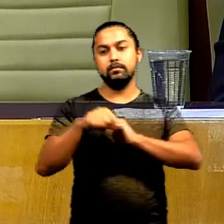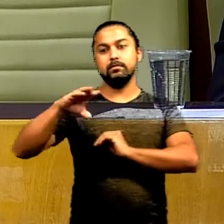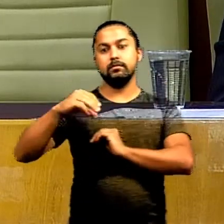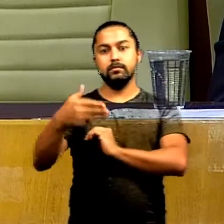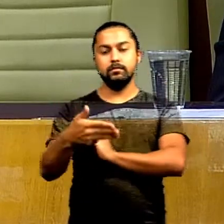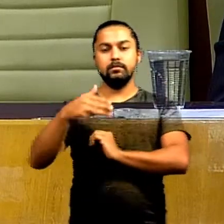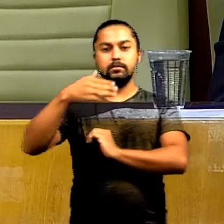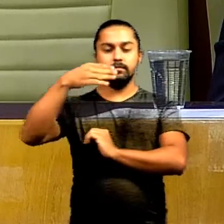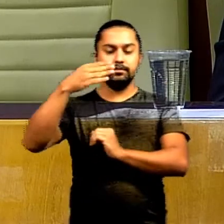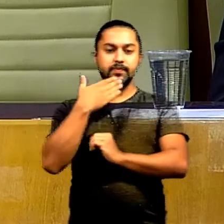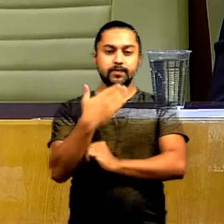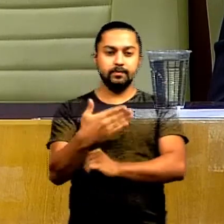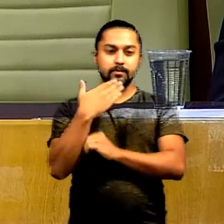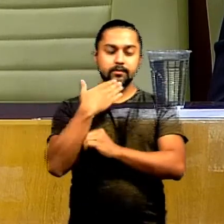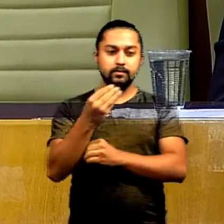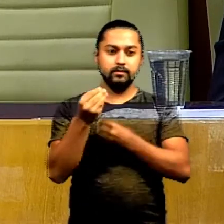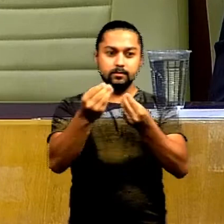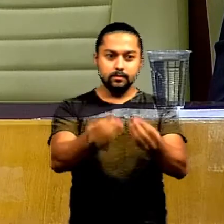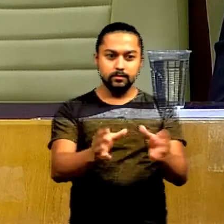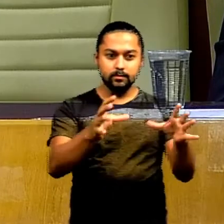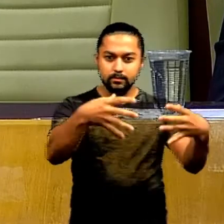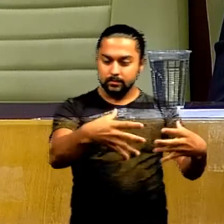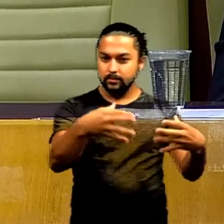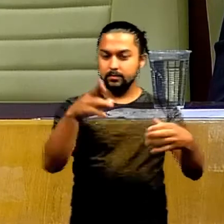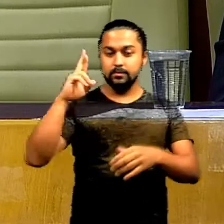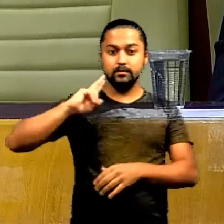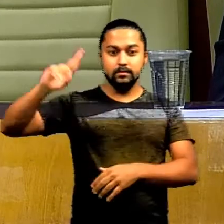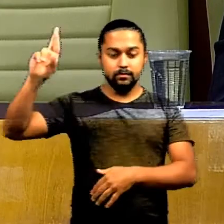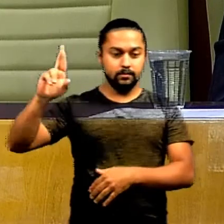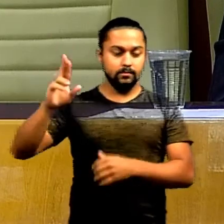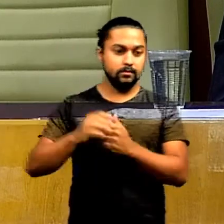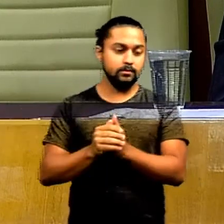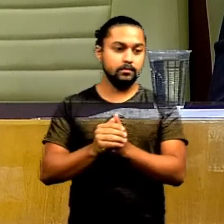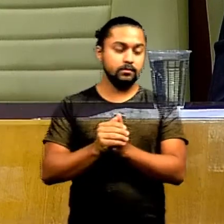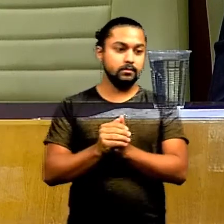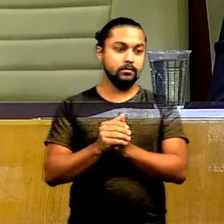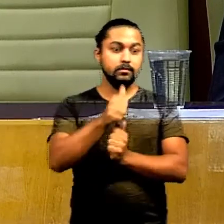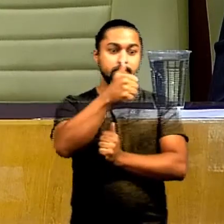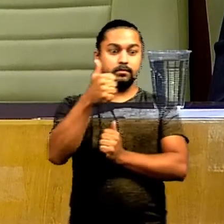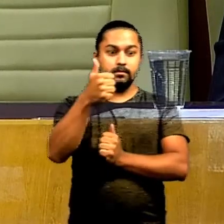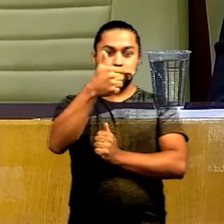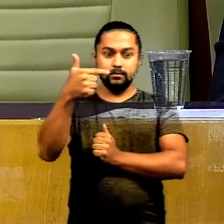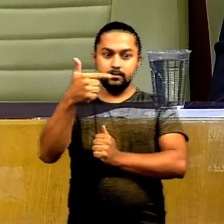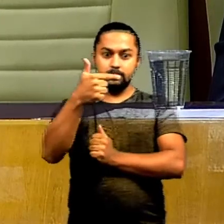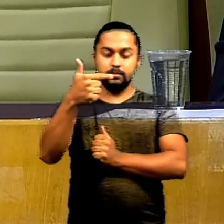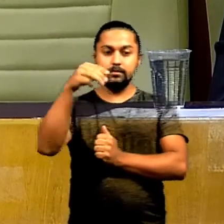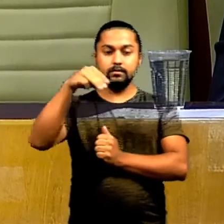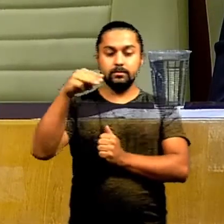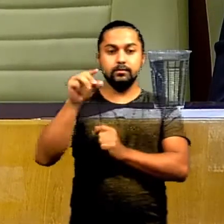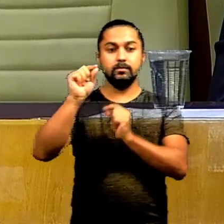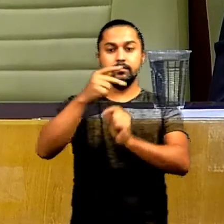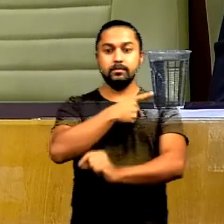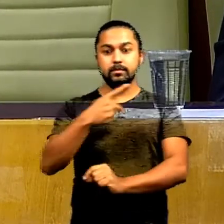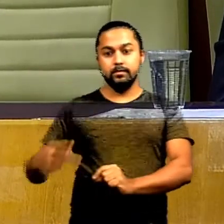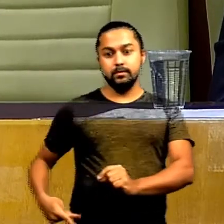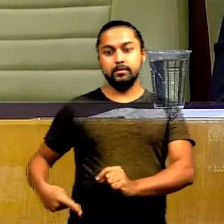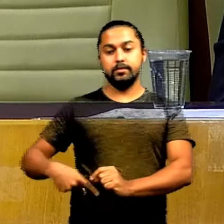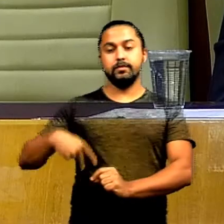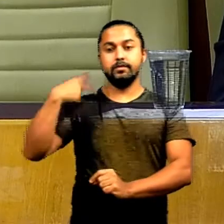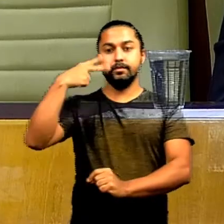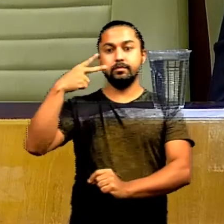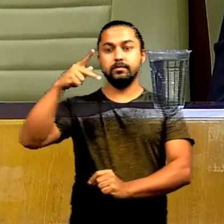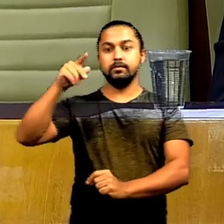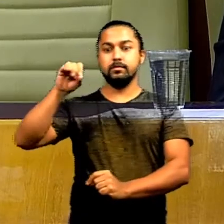requerimento 4.970 foi encaminhado à Diretoria Legislativa para ser inserido na pauta. Às 11 horas e 20 minutos, o Sr. Presidente,